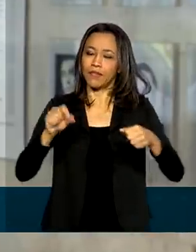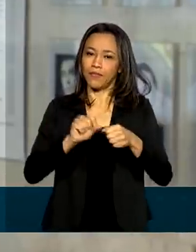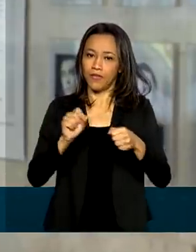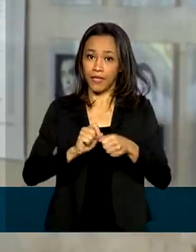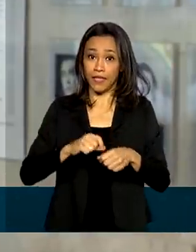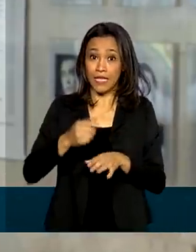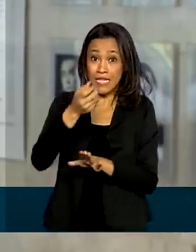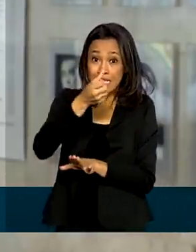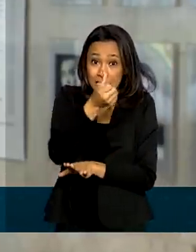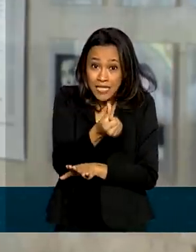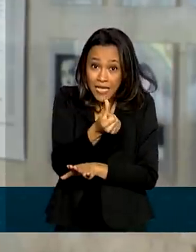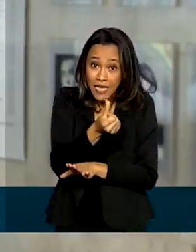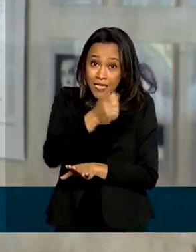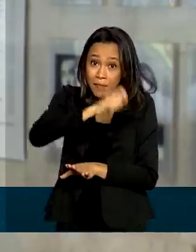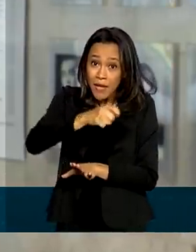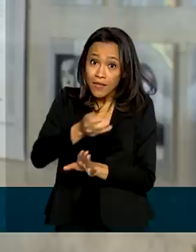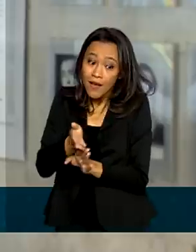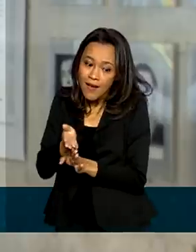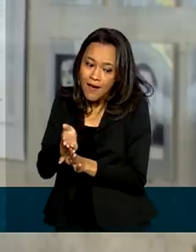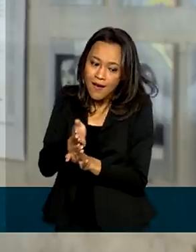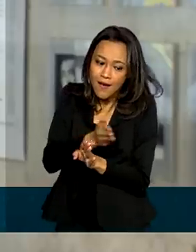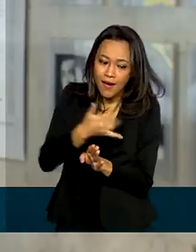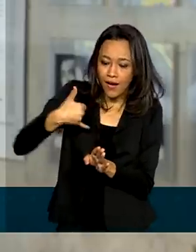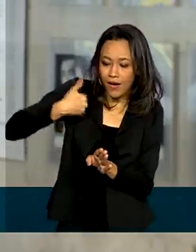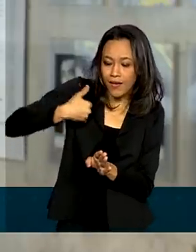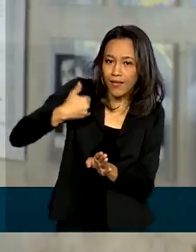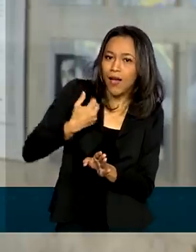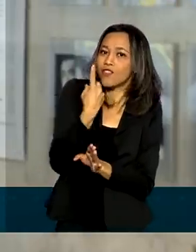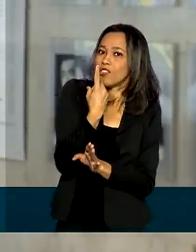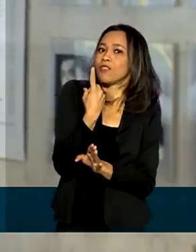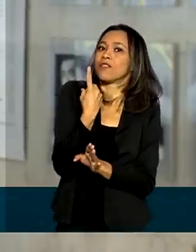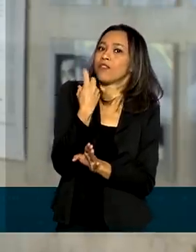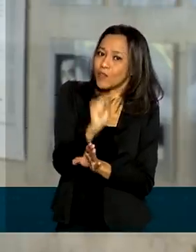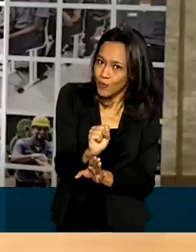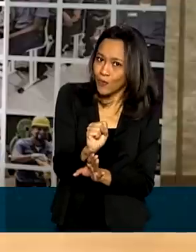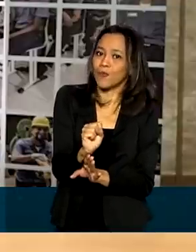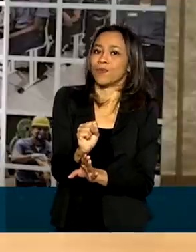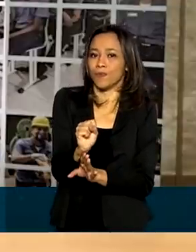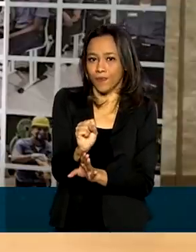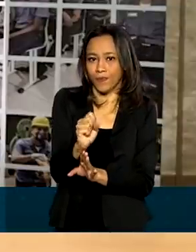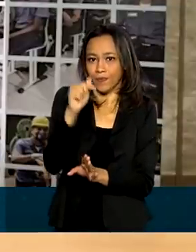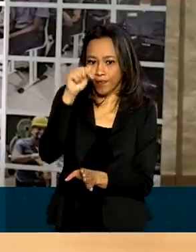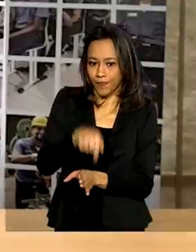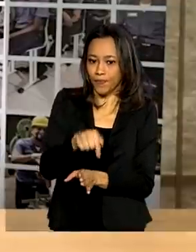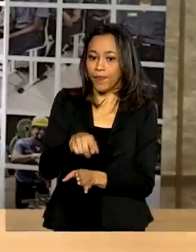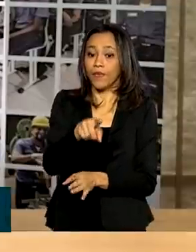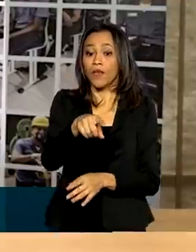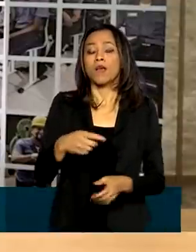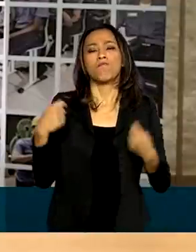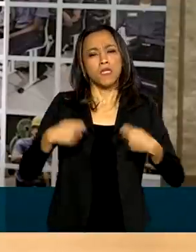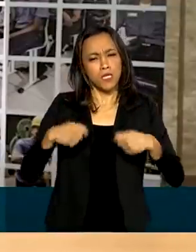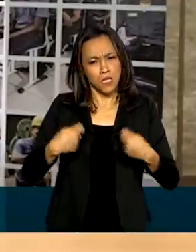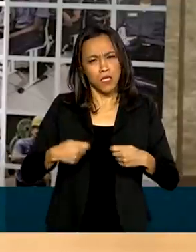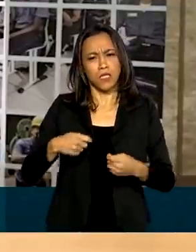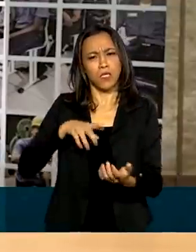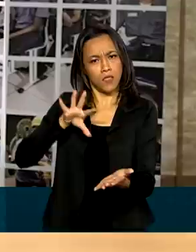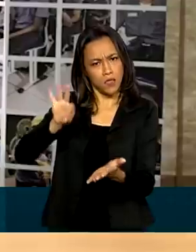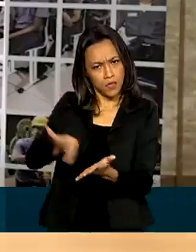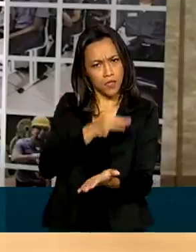seis primeiros meses do ano em que o jovem completa 18 anos. Se ele não se alistar, tem vários